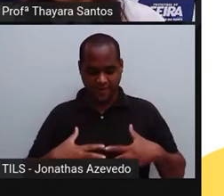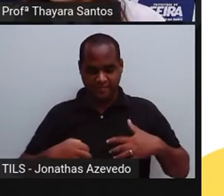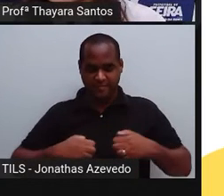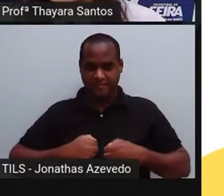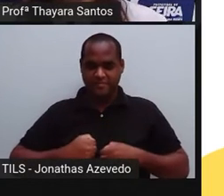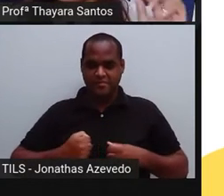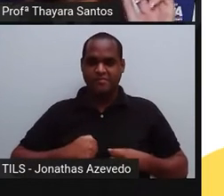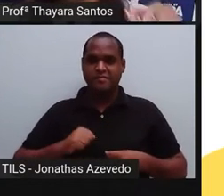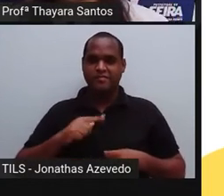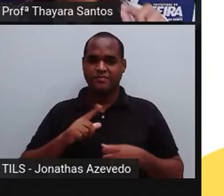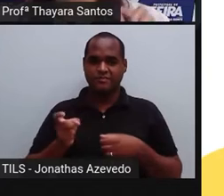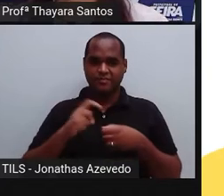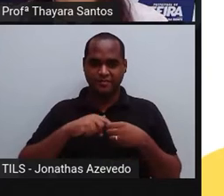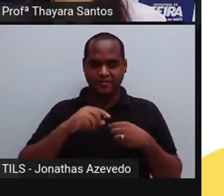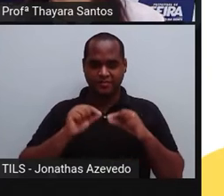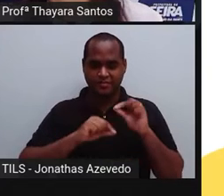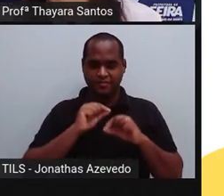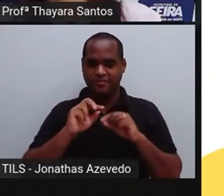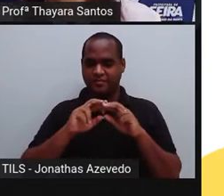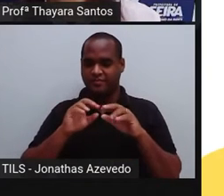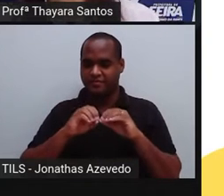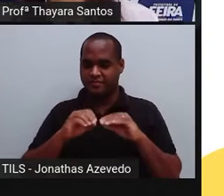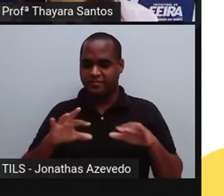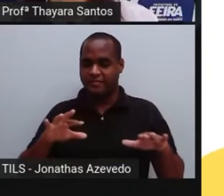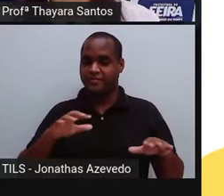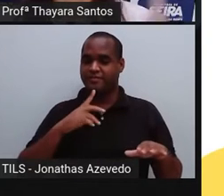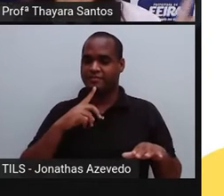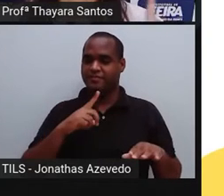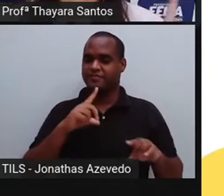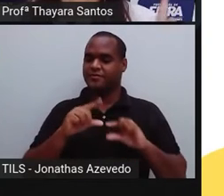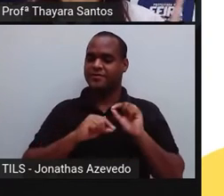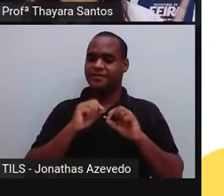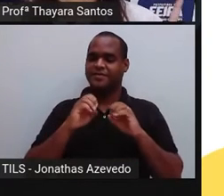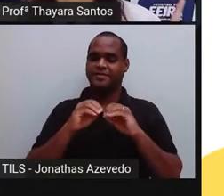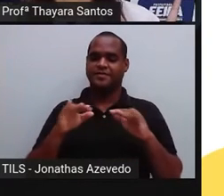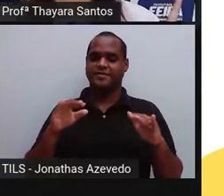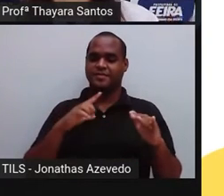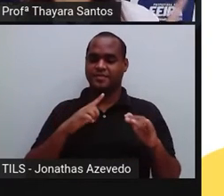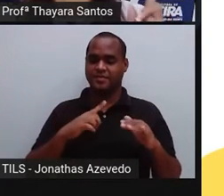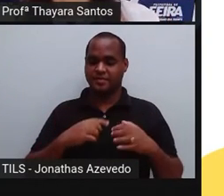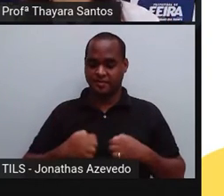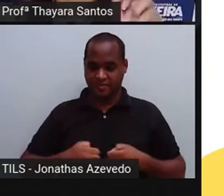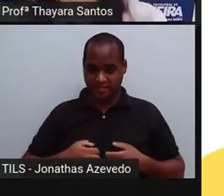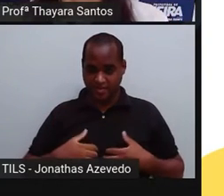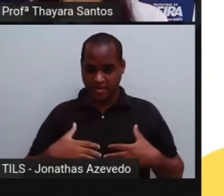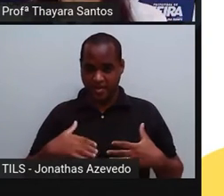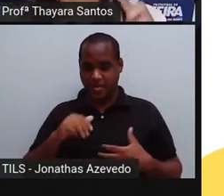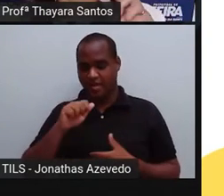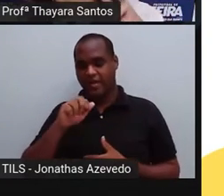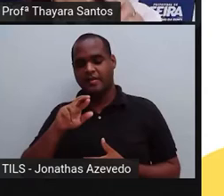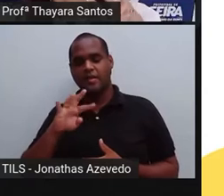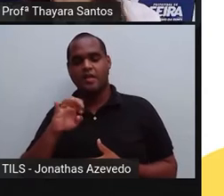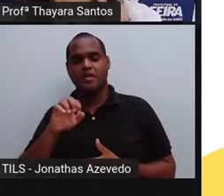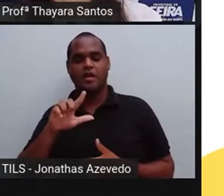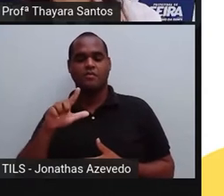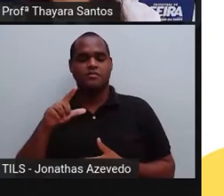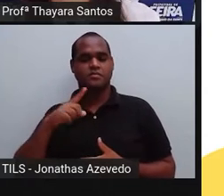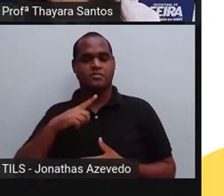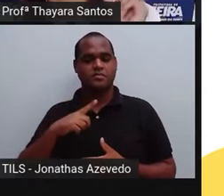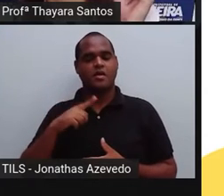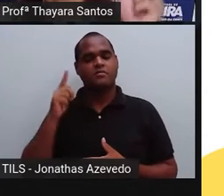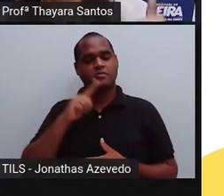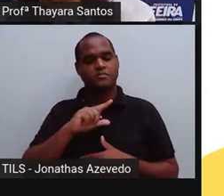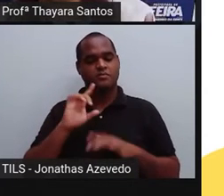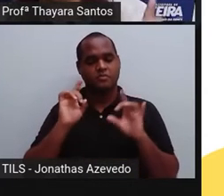Então, nesse caso, a artéria vai transportar um sangue que não vai ser mais arterial, vai ser um sangue venoso, vai ser um sangue rico em gás